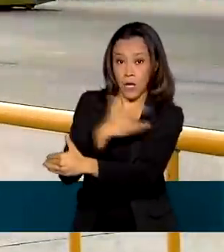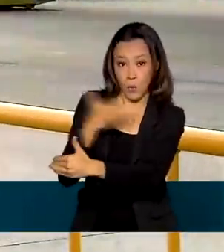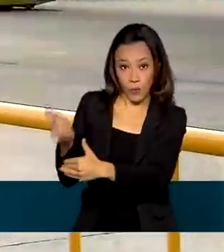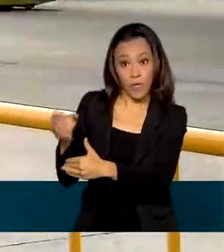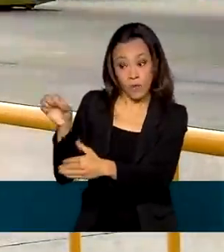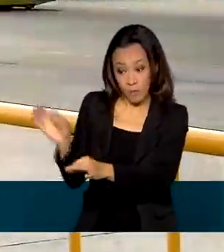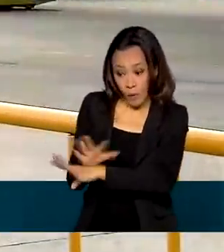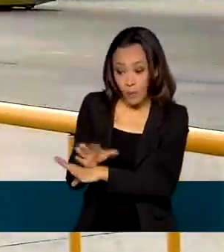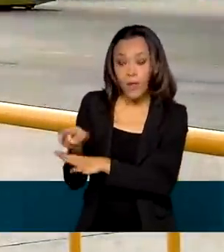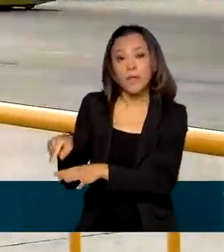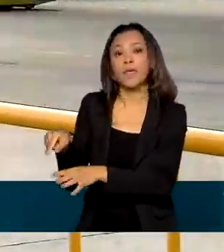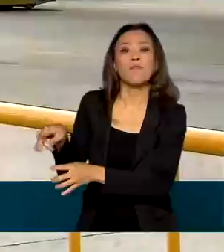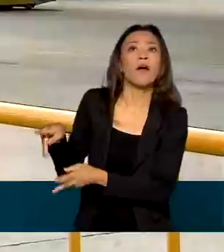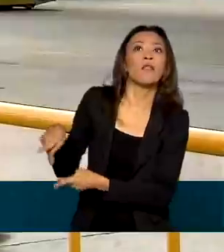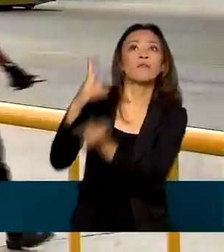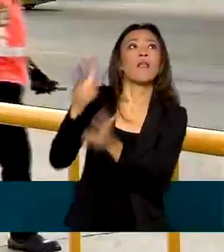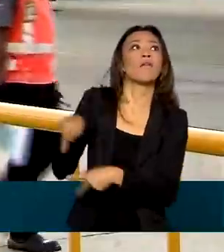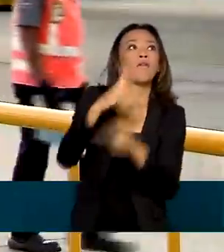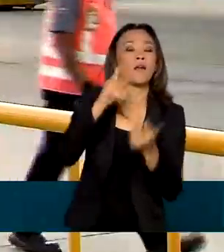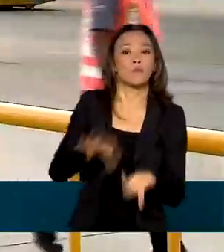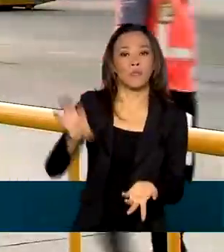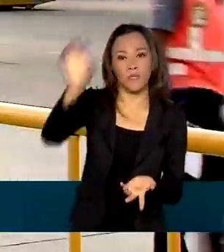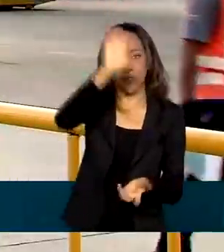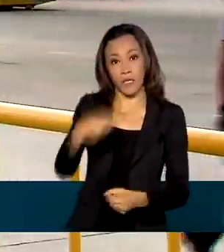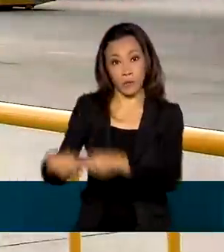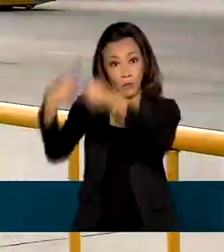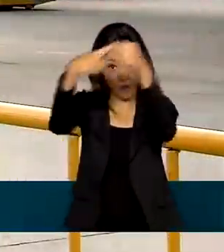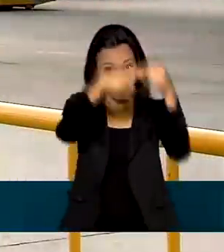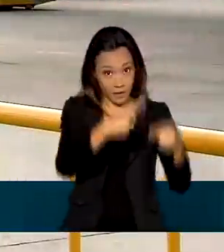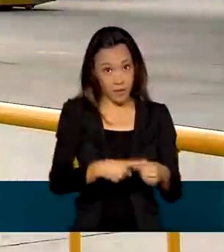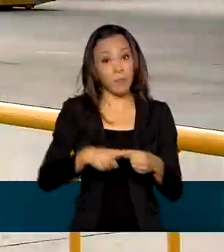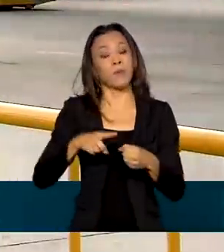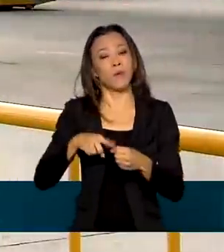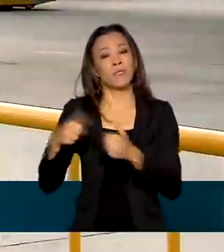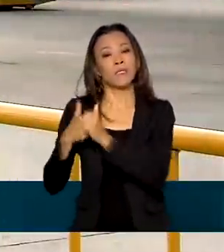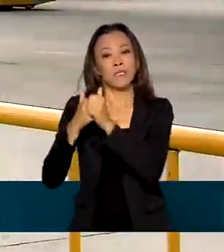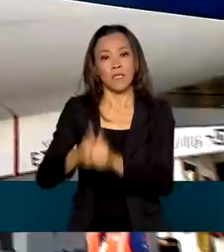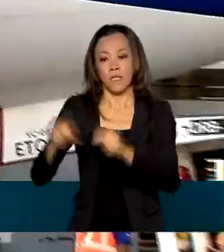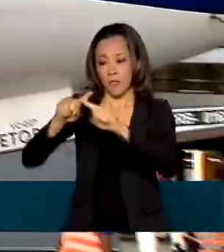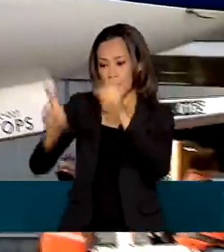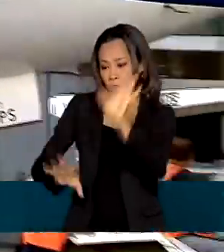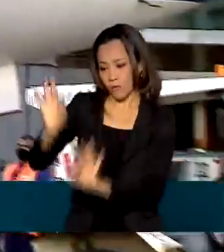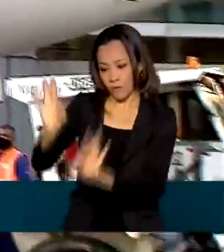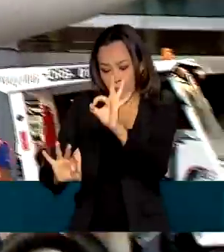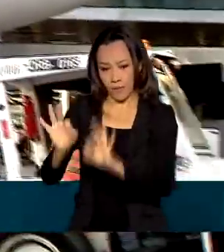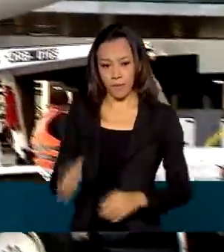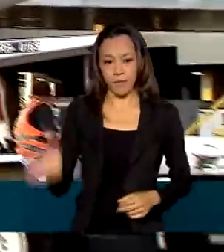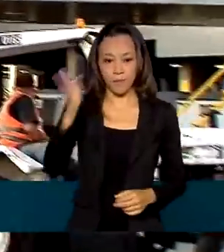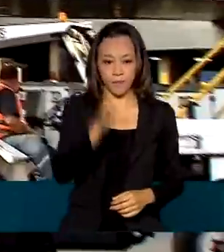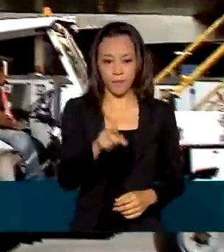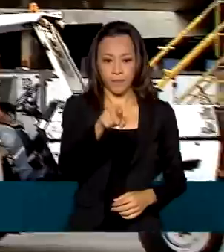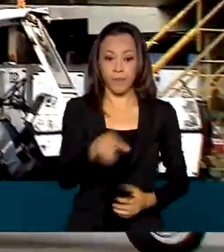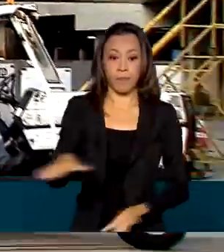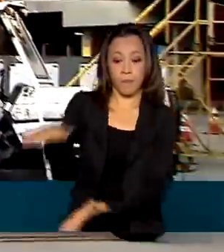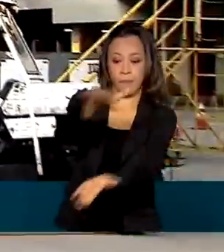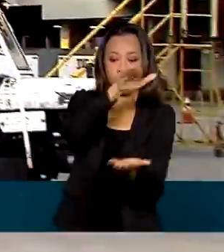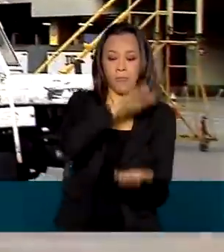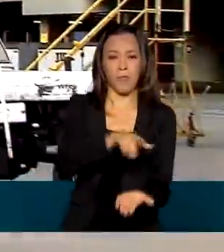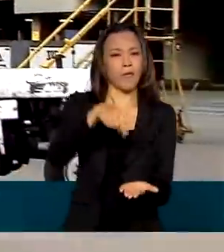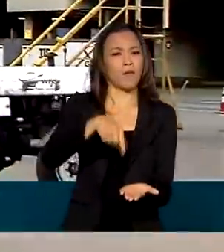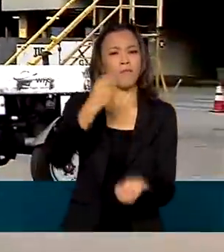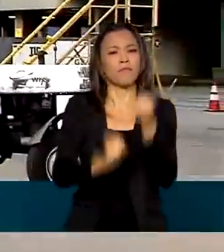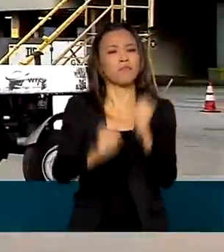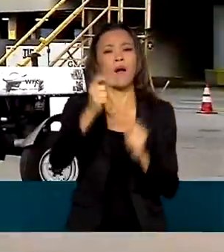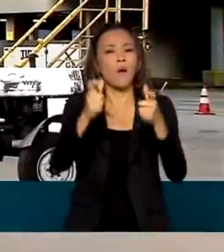serão encaminhadas para estados e municípios pelo Plano Nacional de Imunização. Os imunizantes fabricados na Coreia do